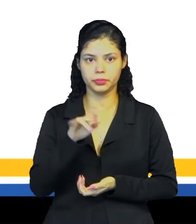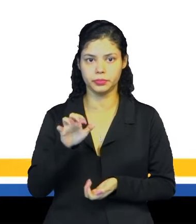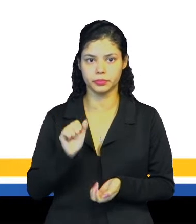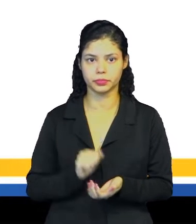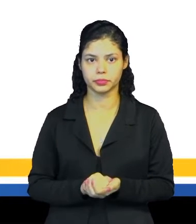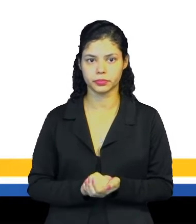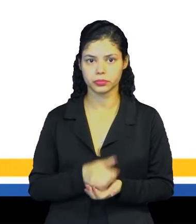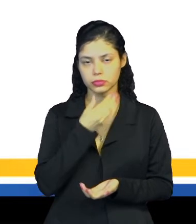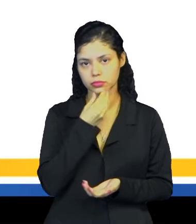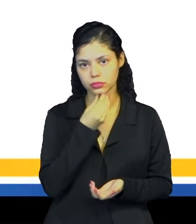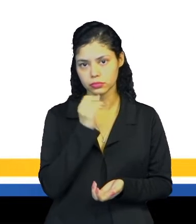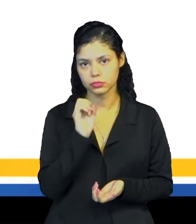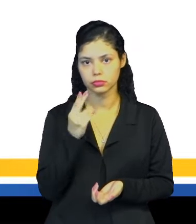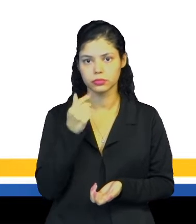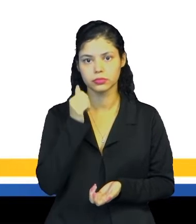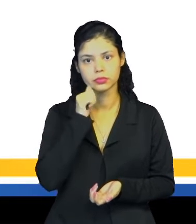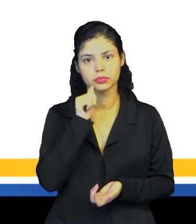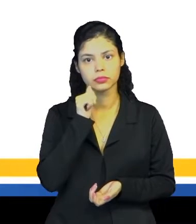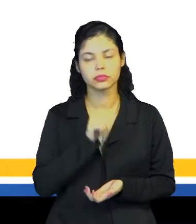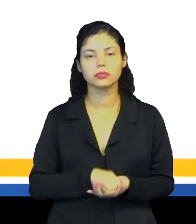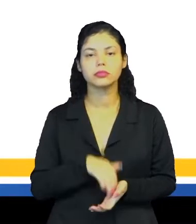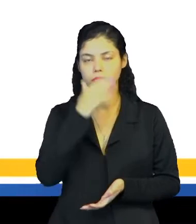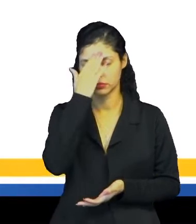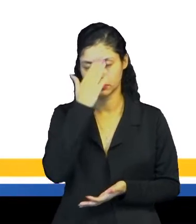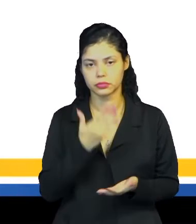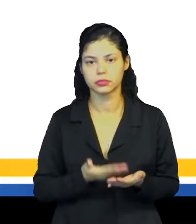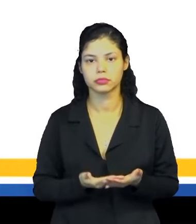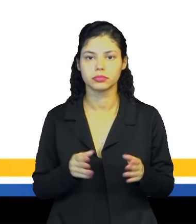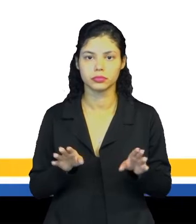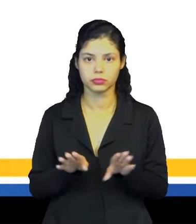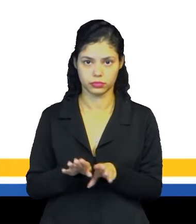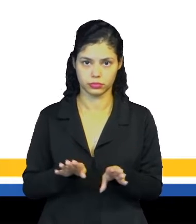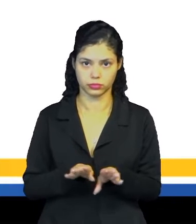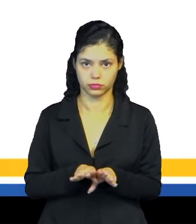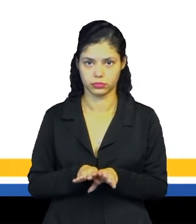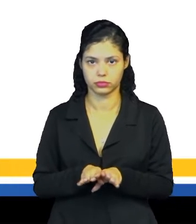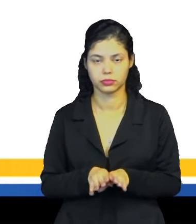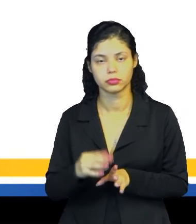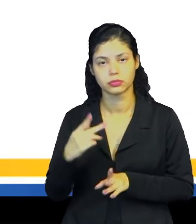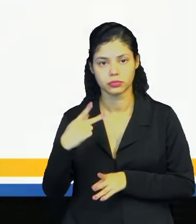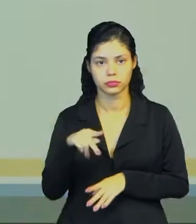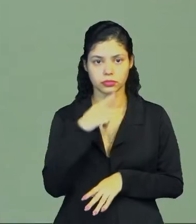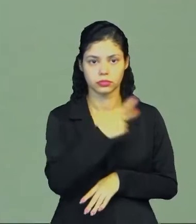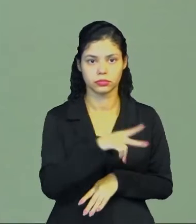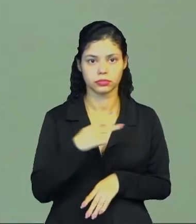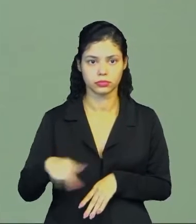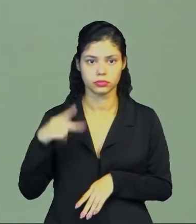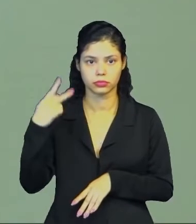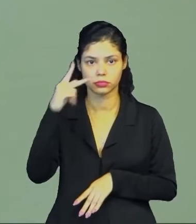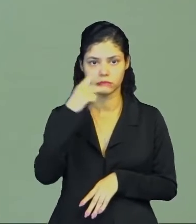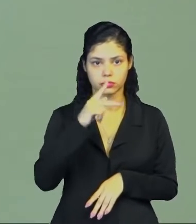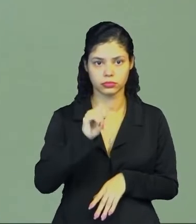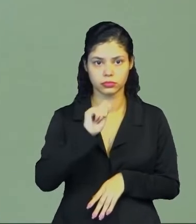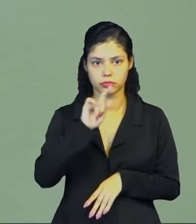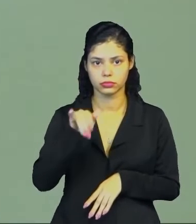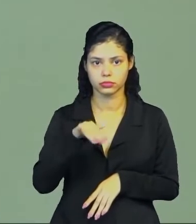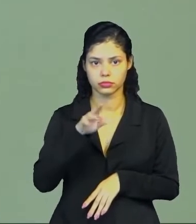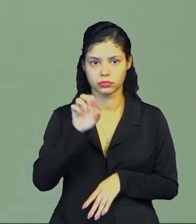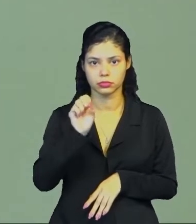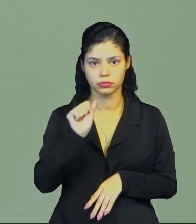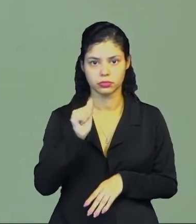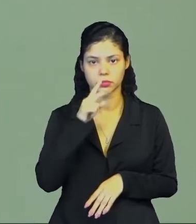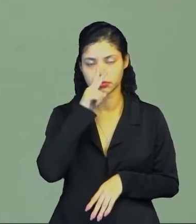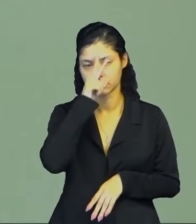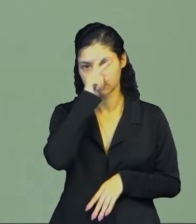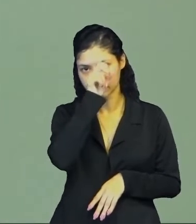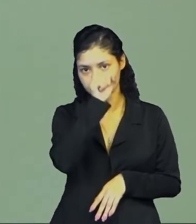sendo homem ou mulher, tá? Então, eles acreditam também que os pajés, eles têm essa habilidade, né? Esse